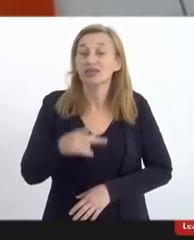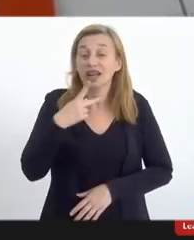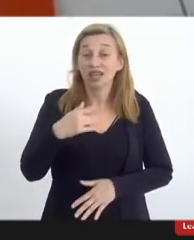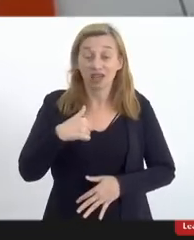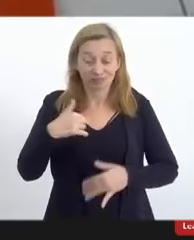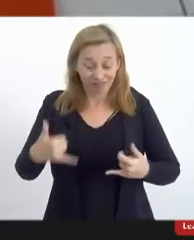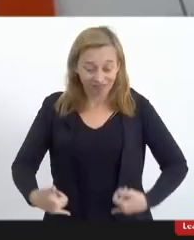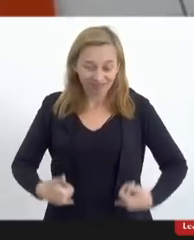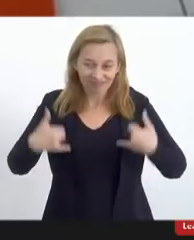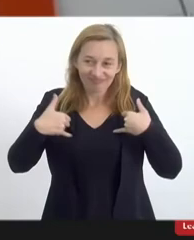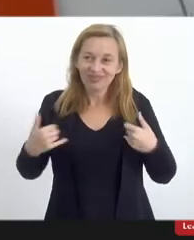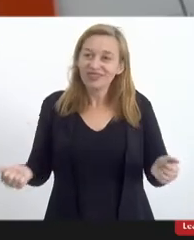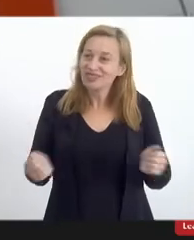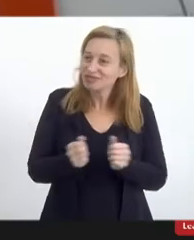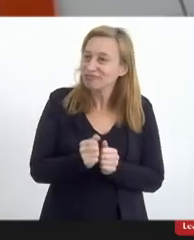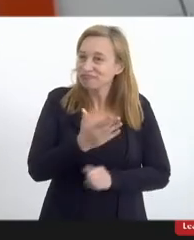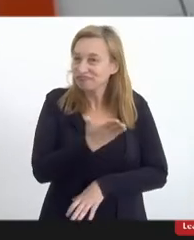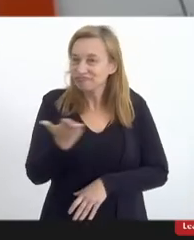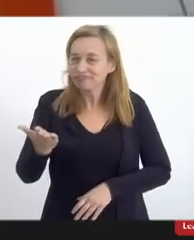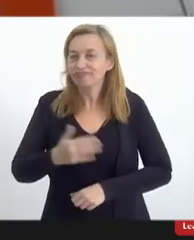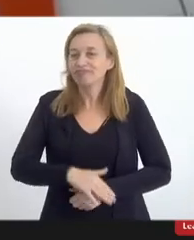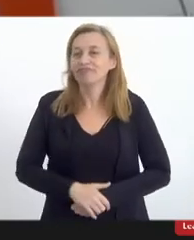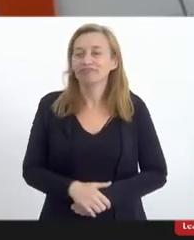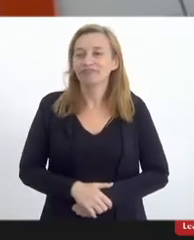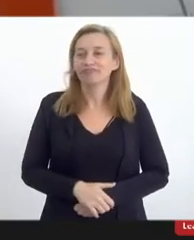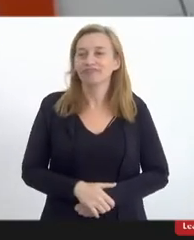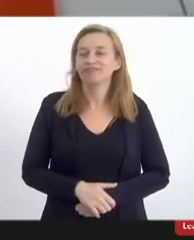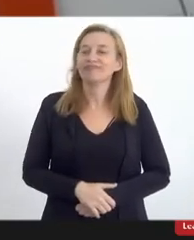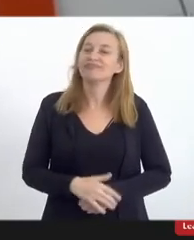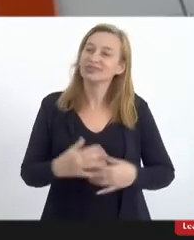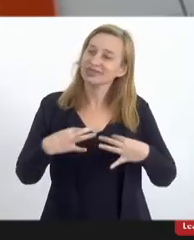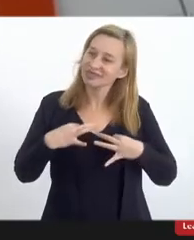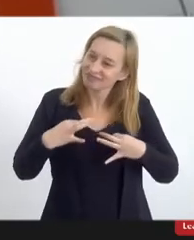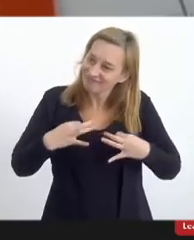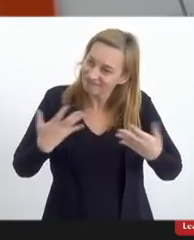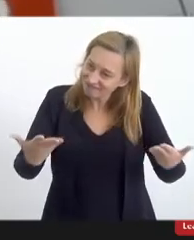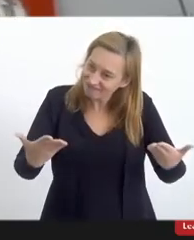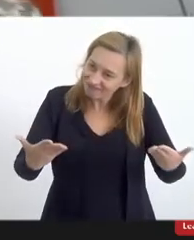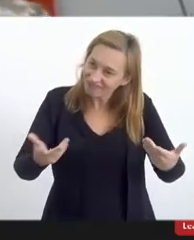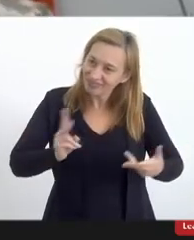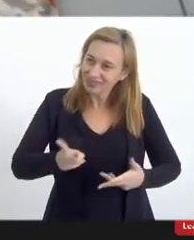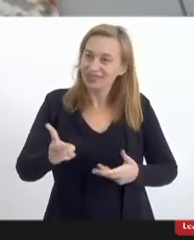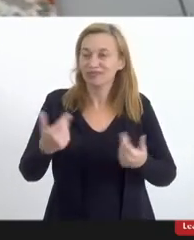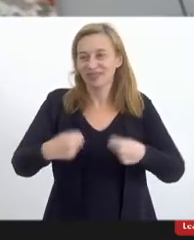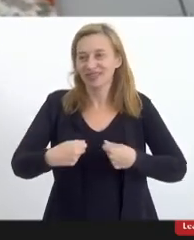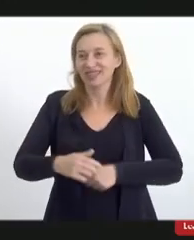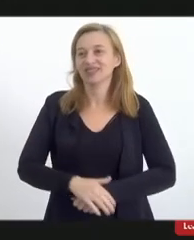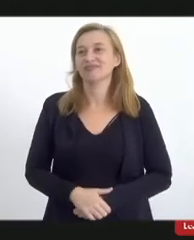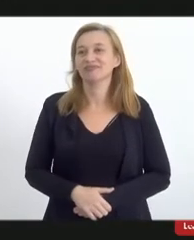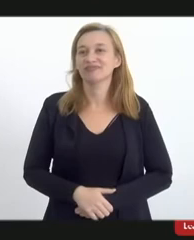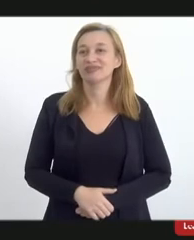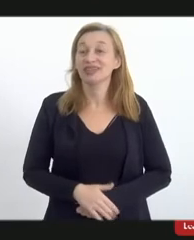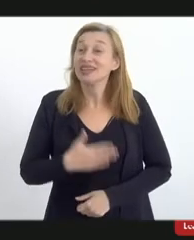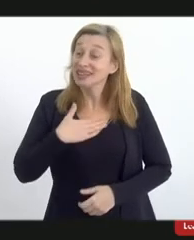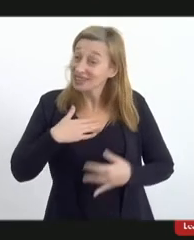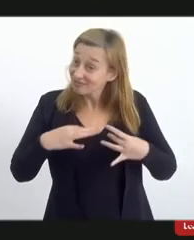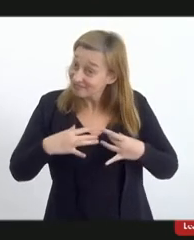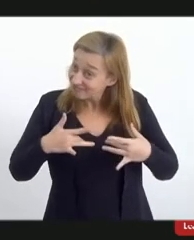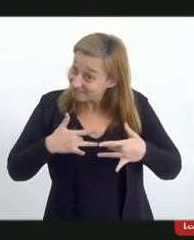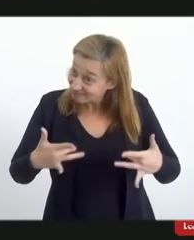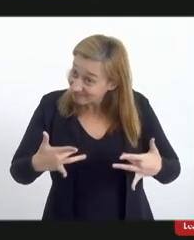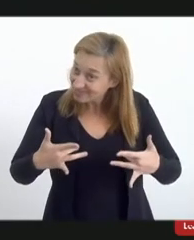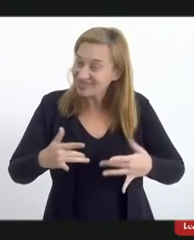muito honrada de ter participado e contem comigo com meu gabinete com a minha equipe e me solidarizar